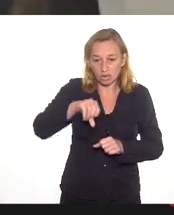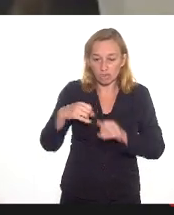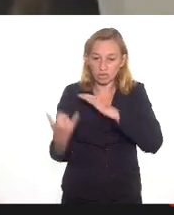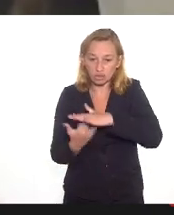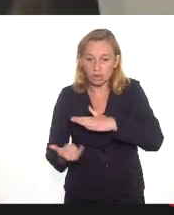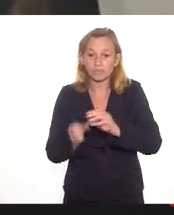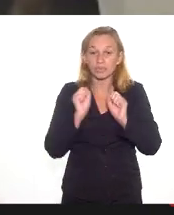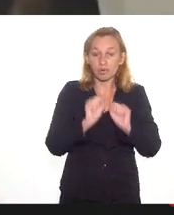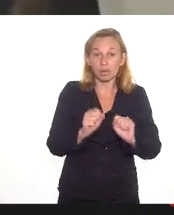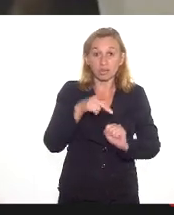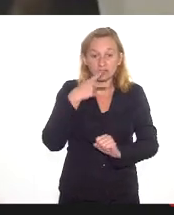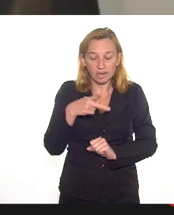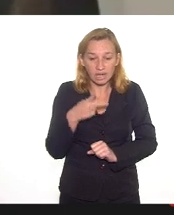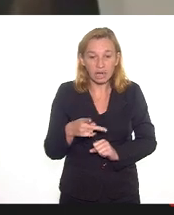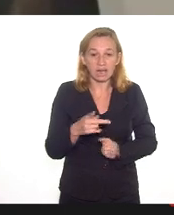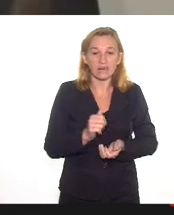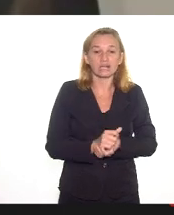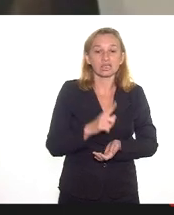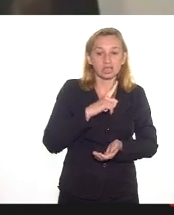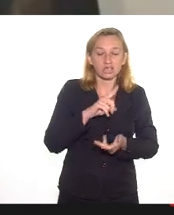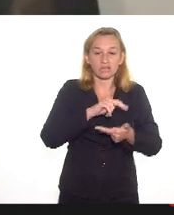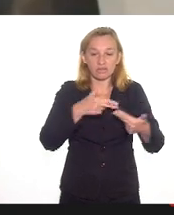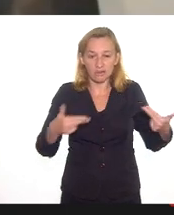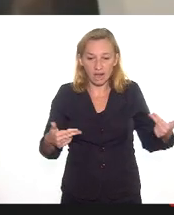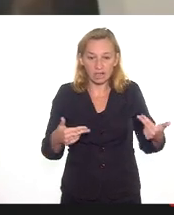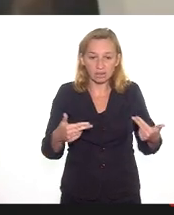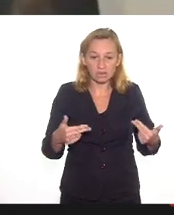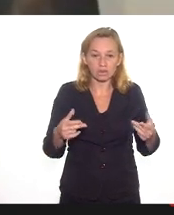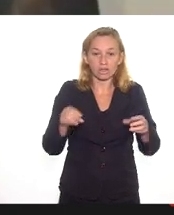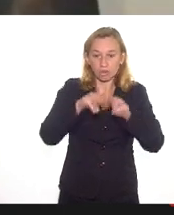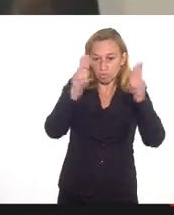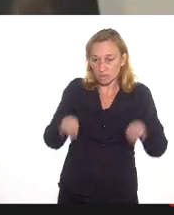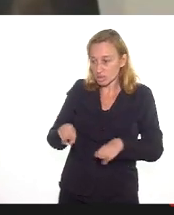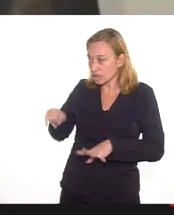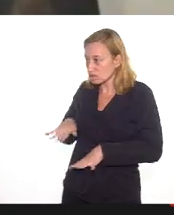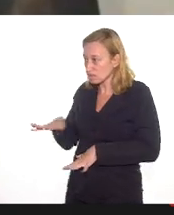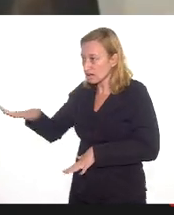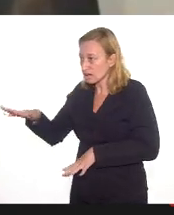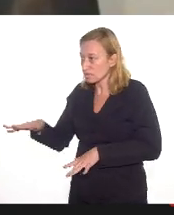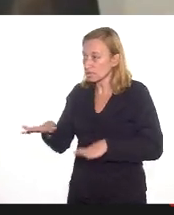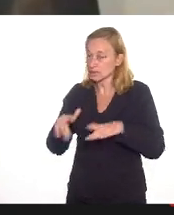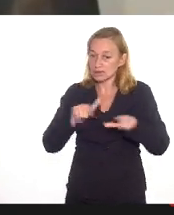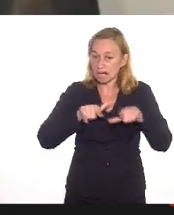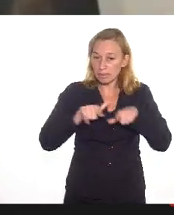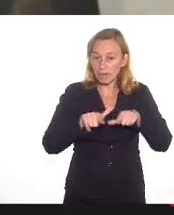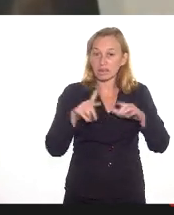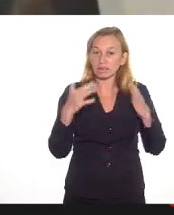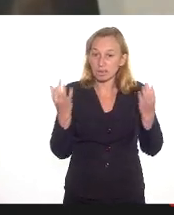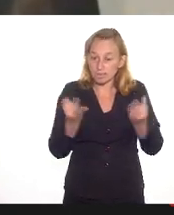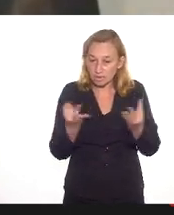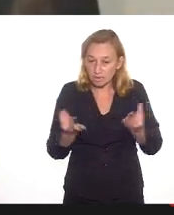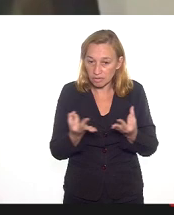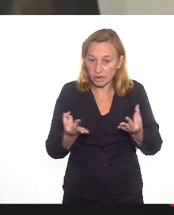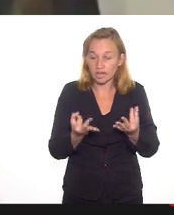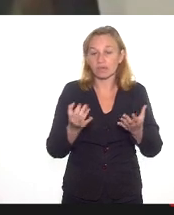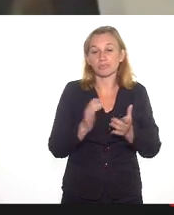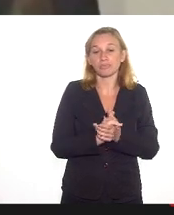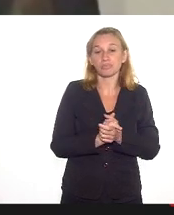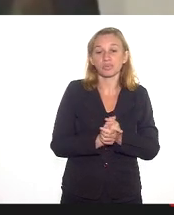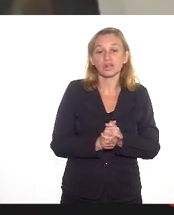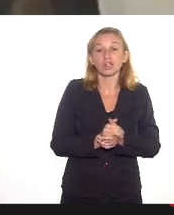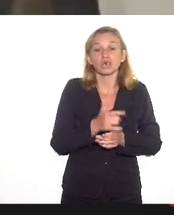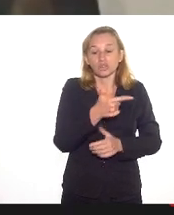aqui eu posso dizer que dentre elas tinham vários museus comunitários com trabalhos brilhantes que foram contemplados. Em